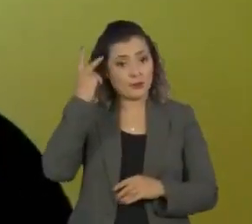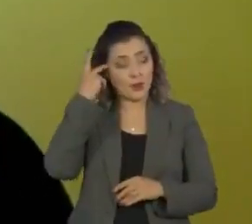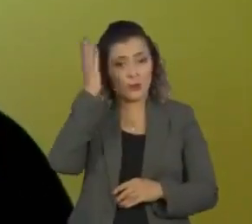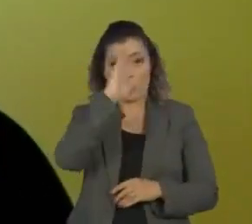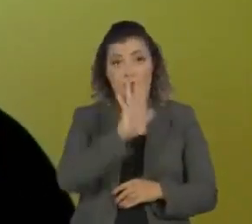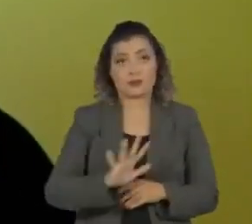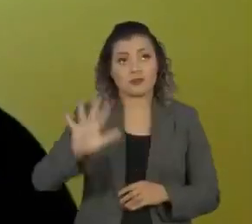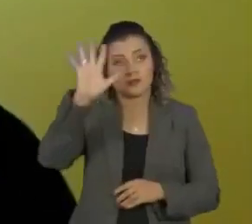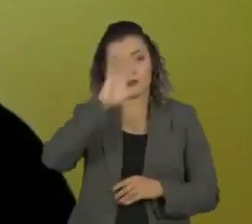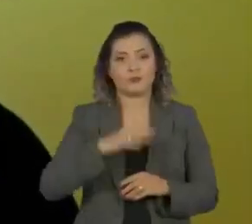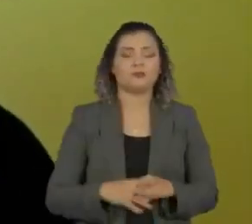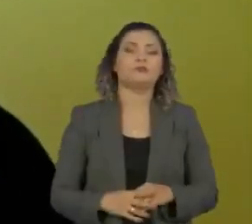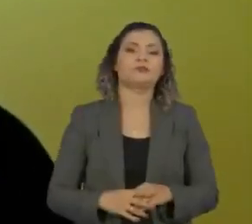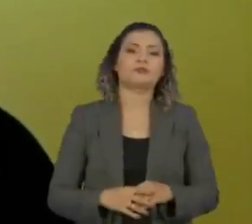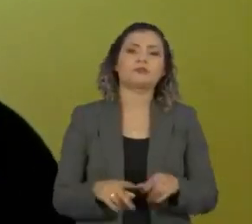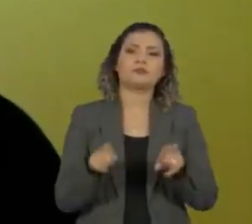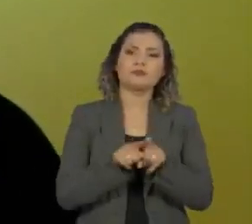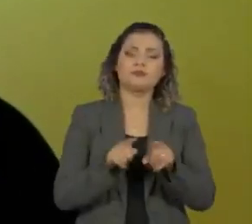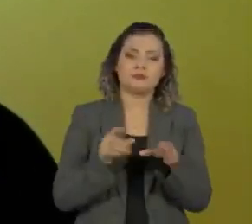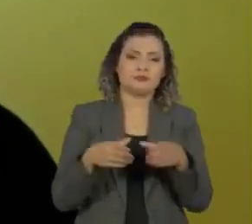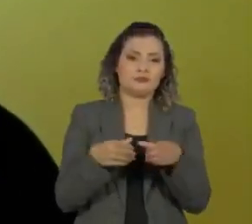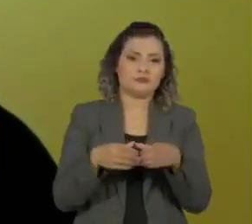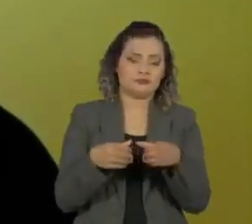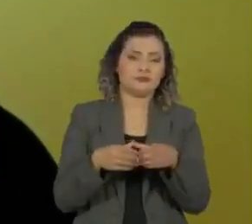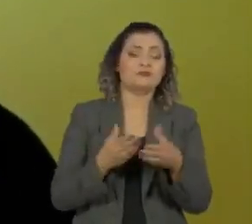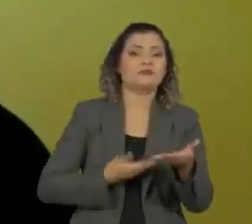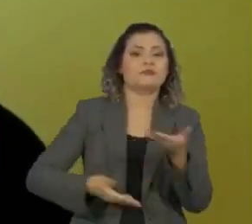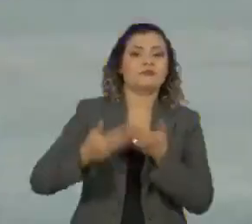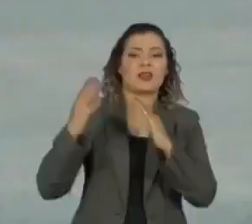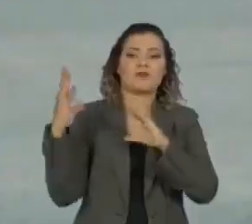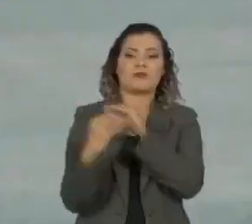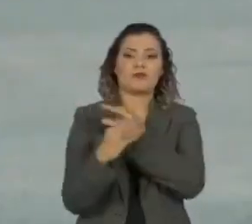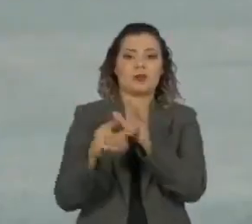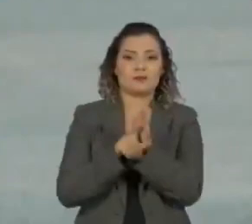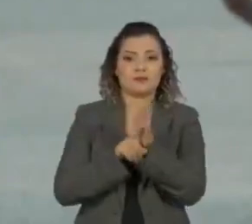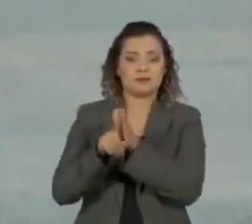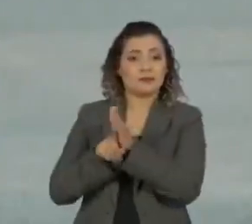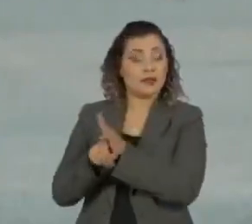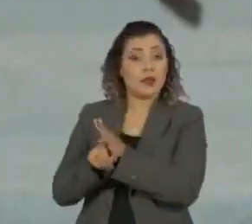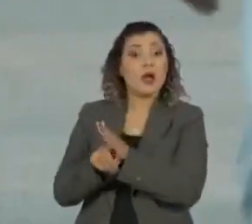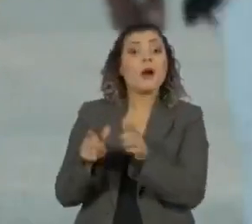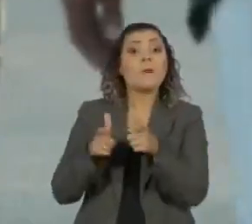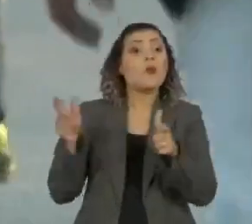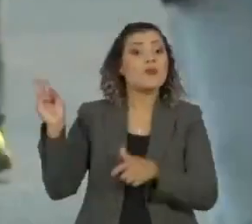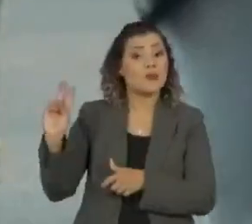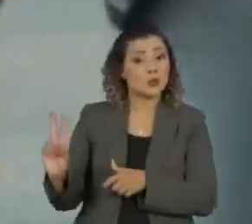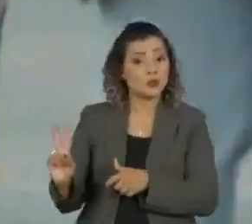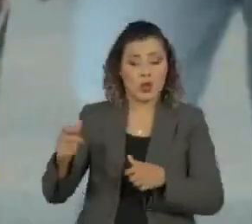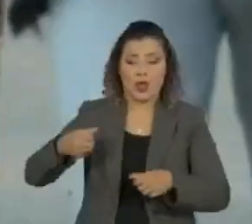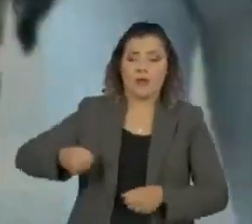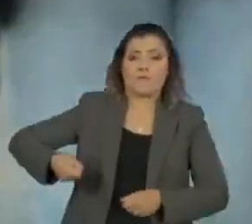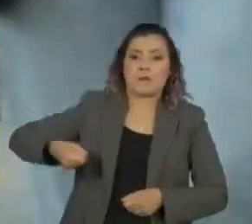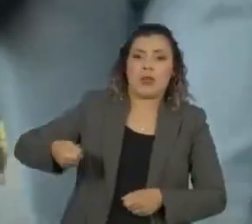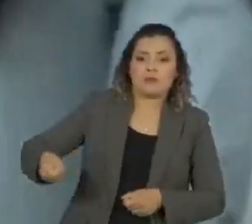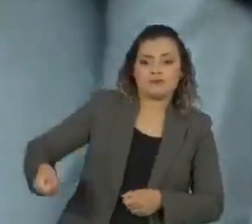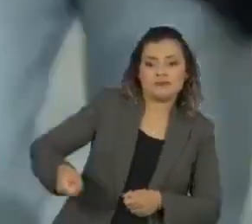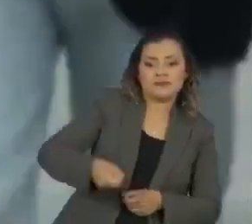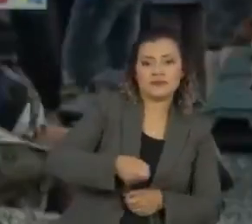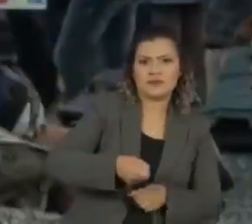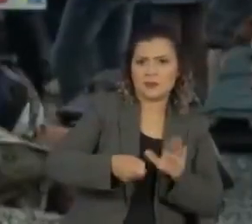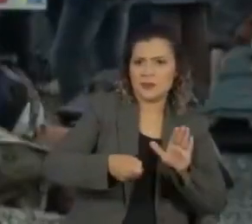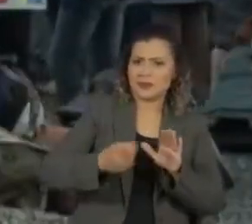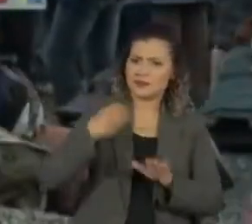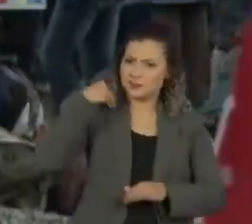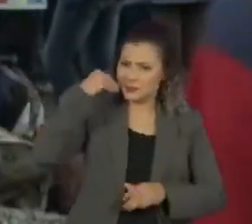Para este agente do Alto Comissariado das Nações Unidas para os Refugiados, muitos venezuelanos trazem na bagagem muita experiência de